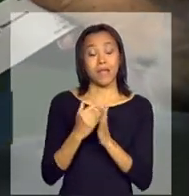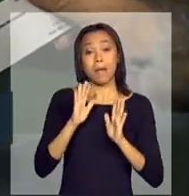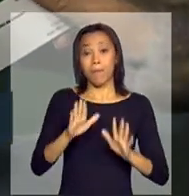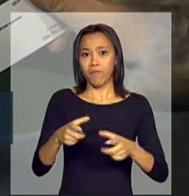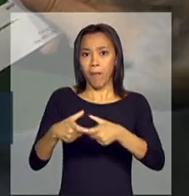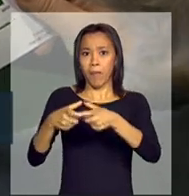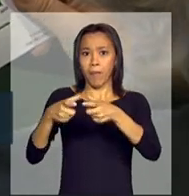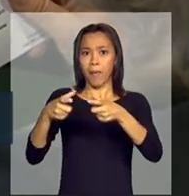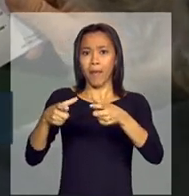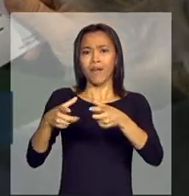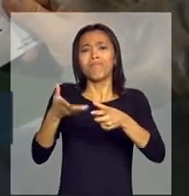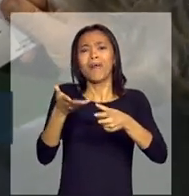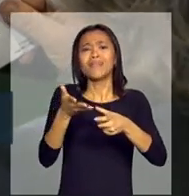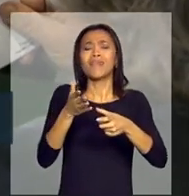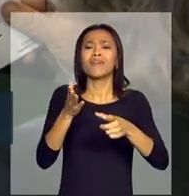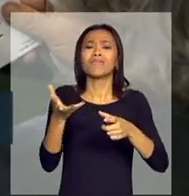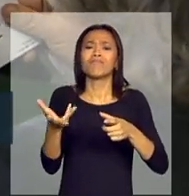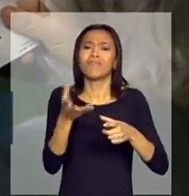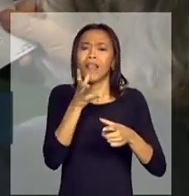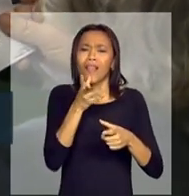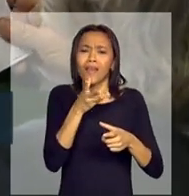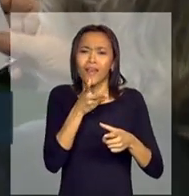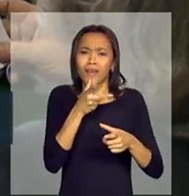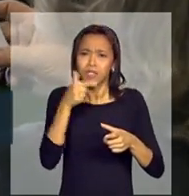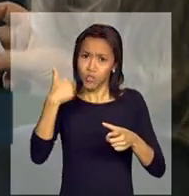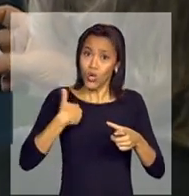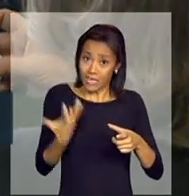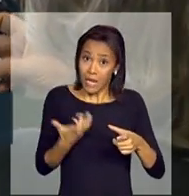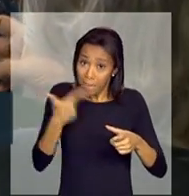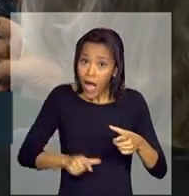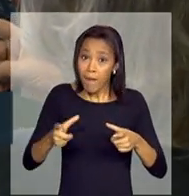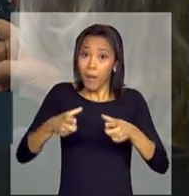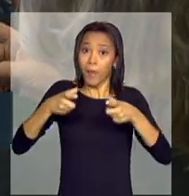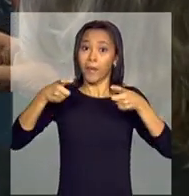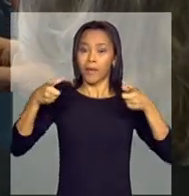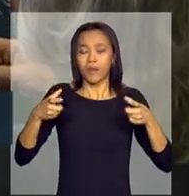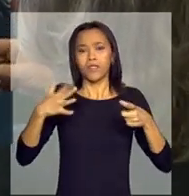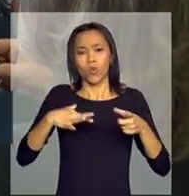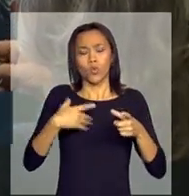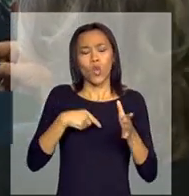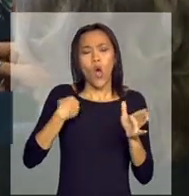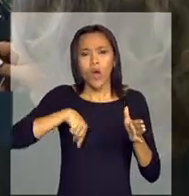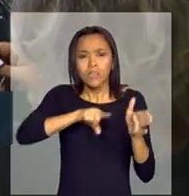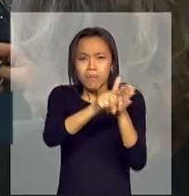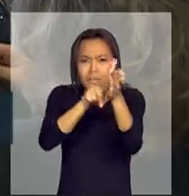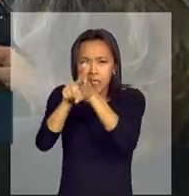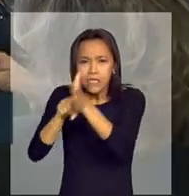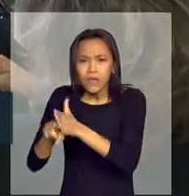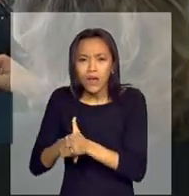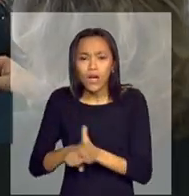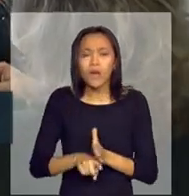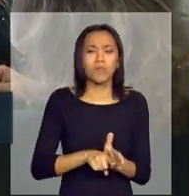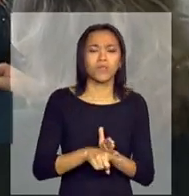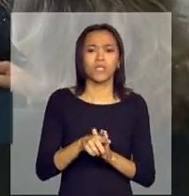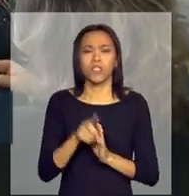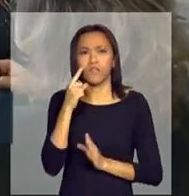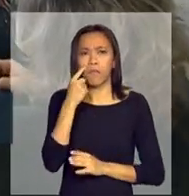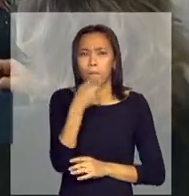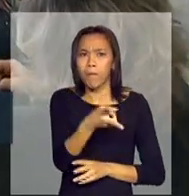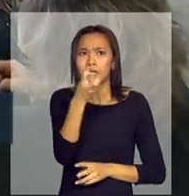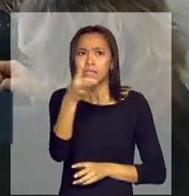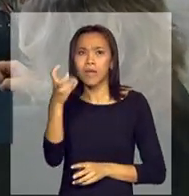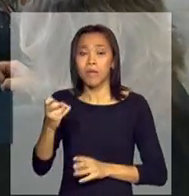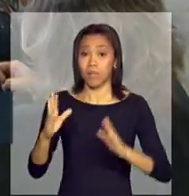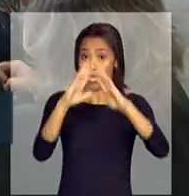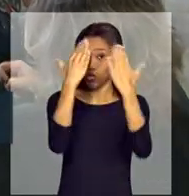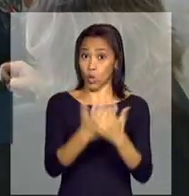no volume que nós queríamos induzir. Então, o que nós fizemos? Fizemos esse levantamento e levantamos as escolas que eram maioria Bolsa